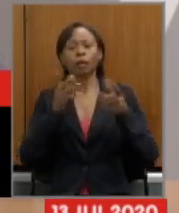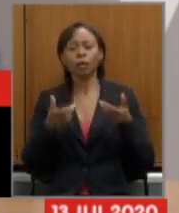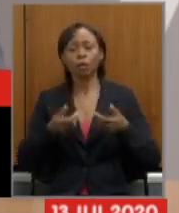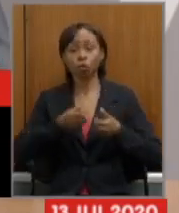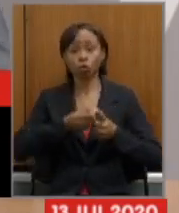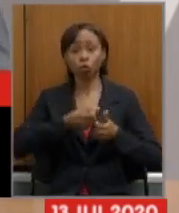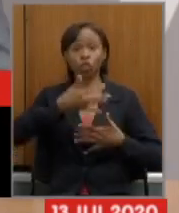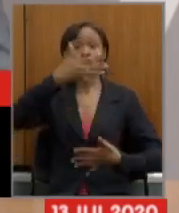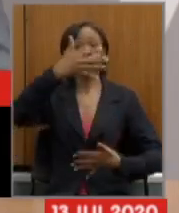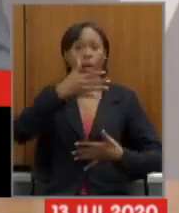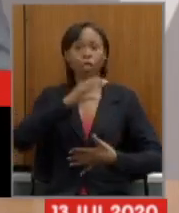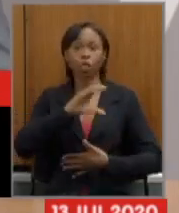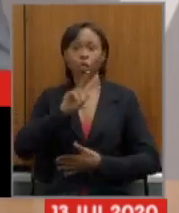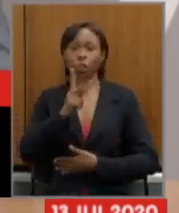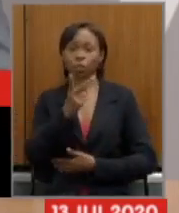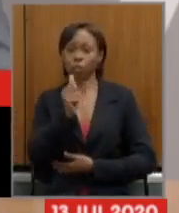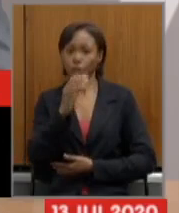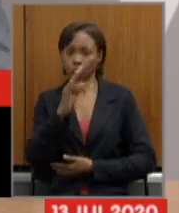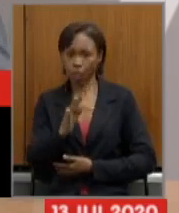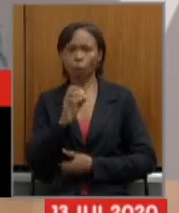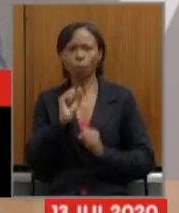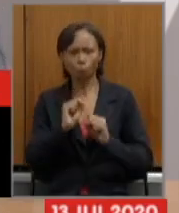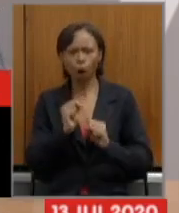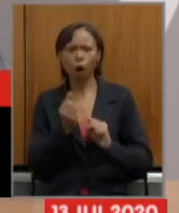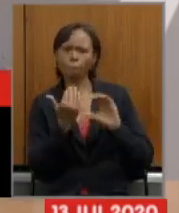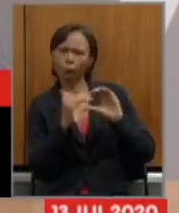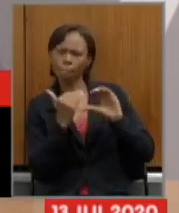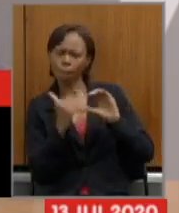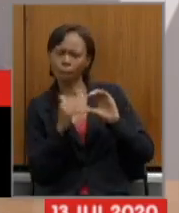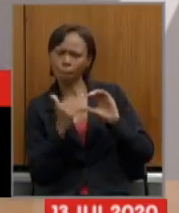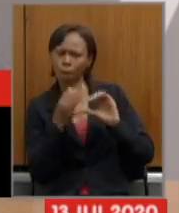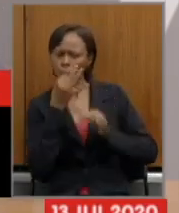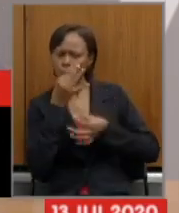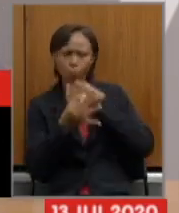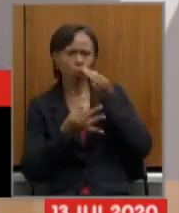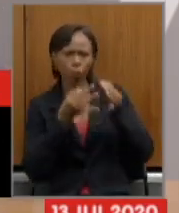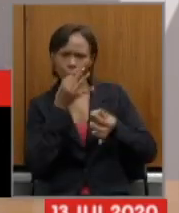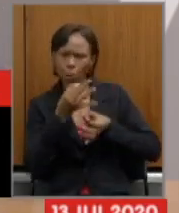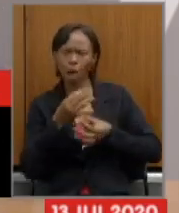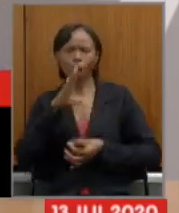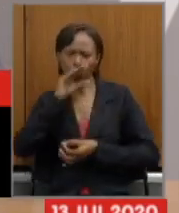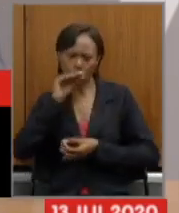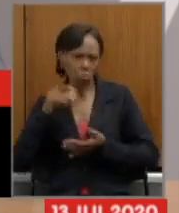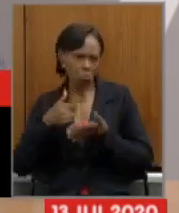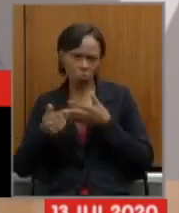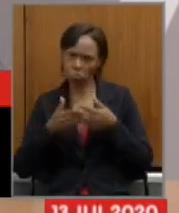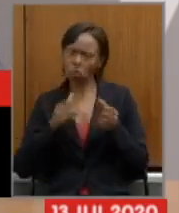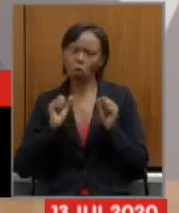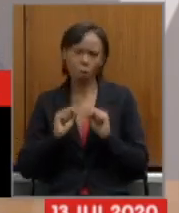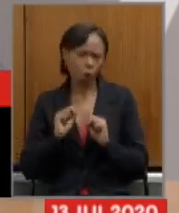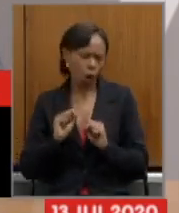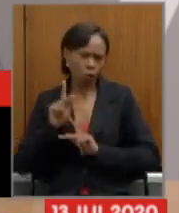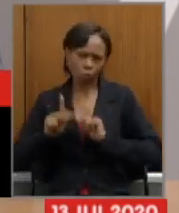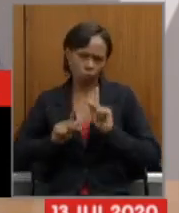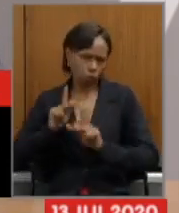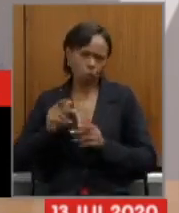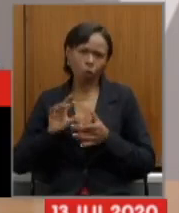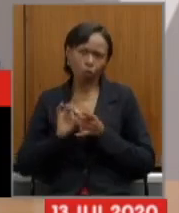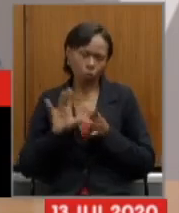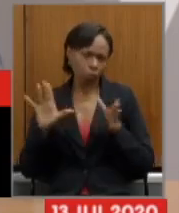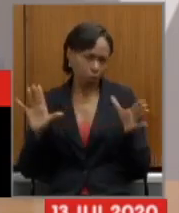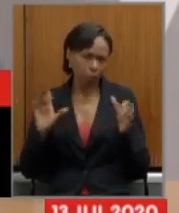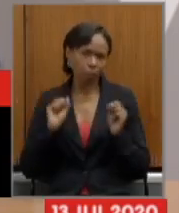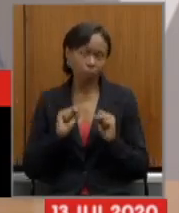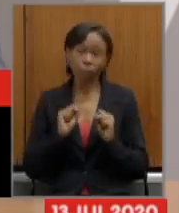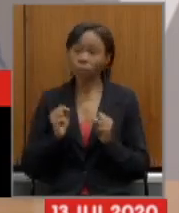que quiser falar a respeito da reforma da previdência trazer sua contribuição pode trazer sua contribuição então inclusive encorajo a